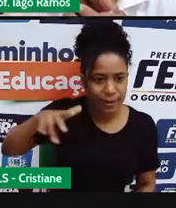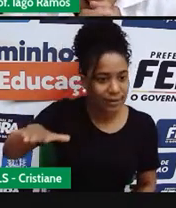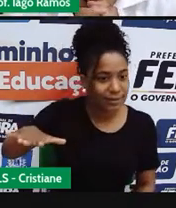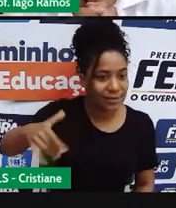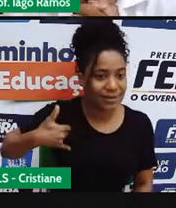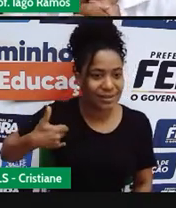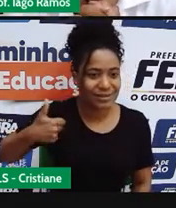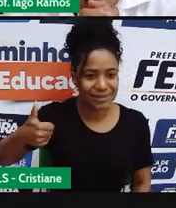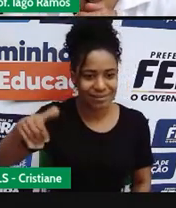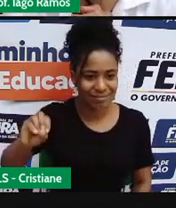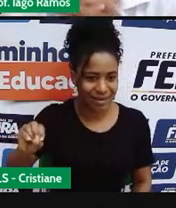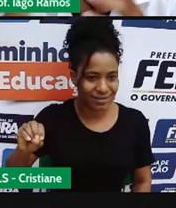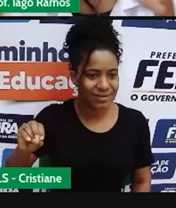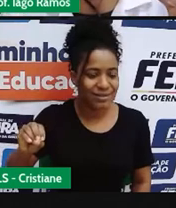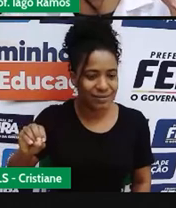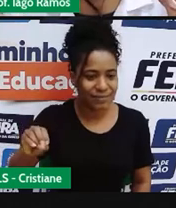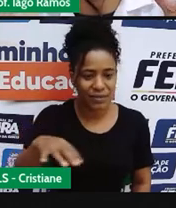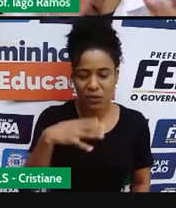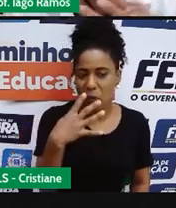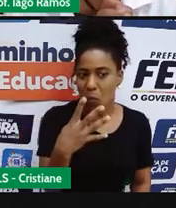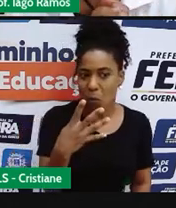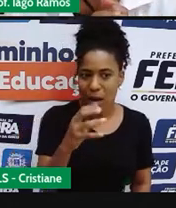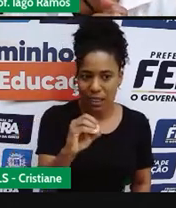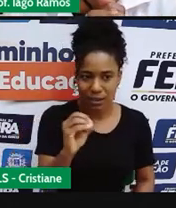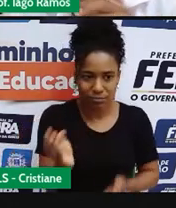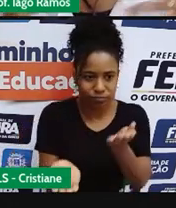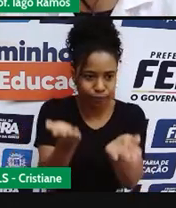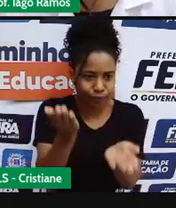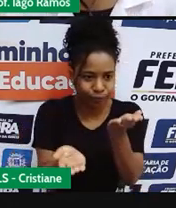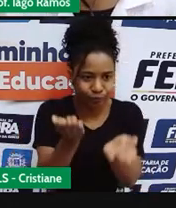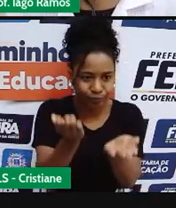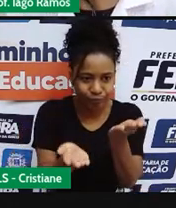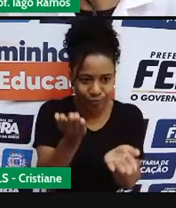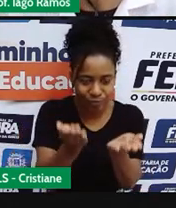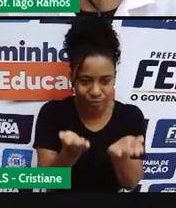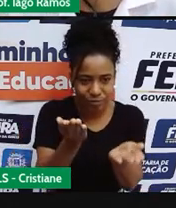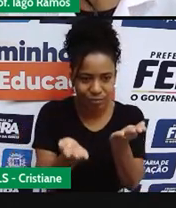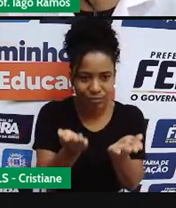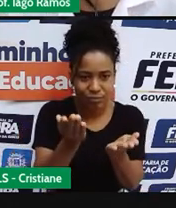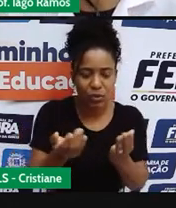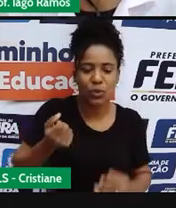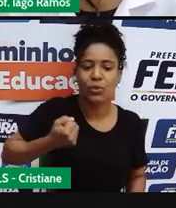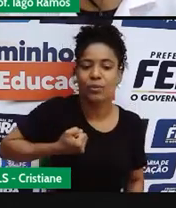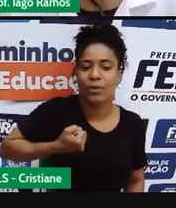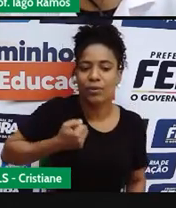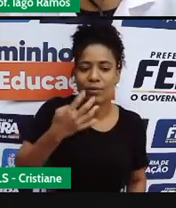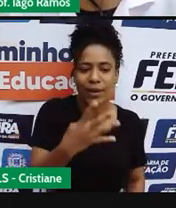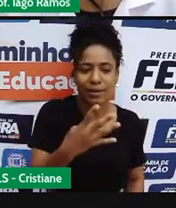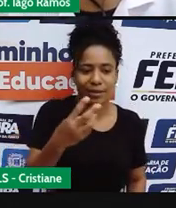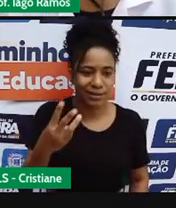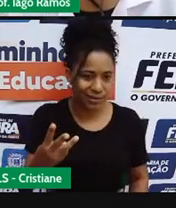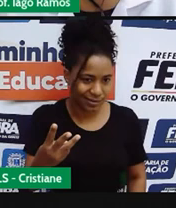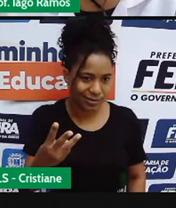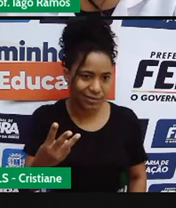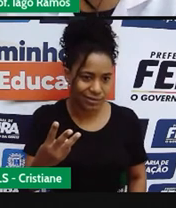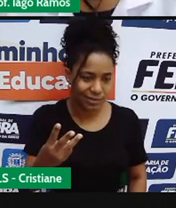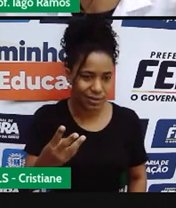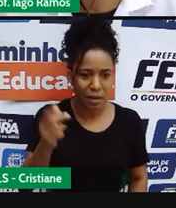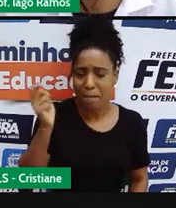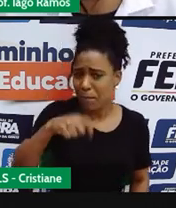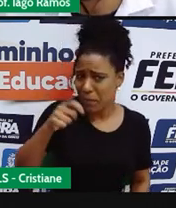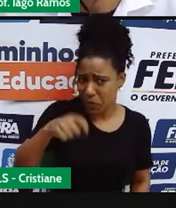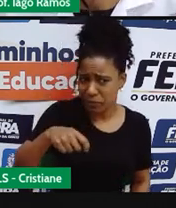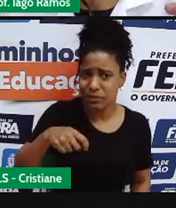tem aí uma massa de 40 quilos. Mas é possível existir uma pessoa mais velha, sei lá, uma pessoa de